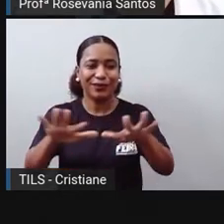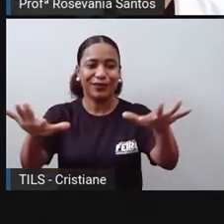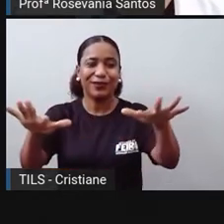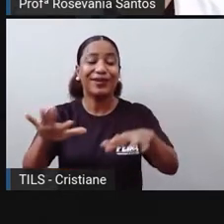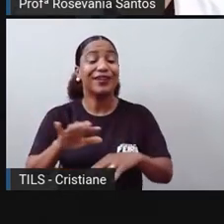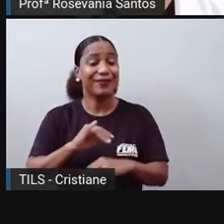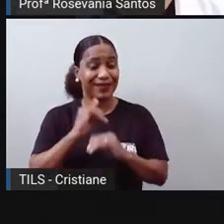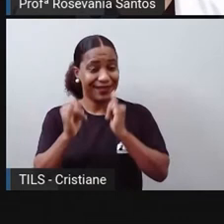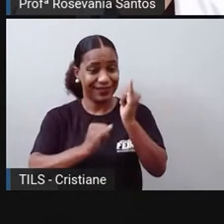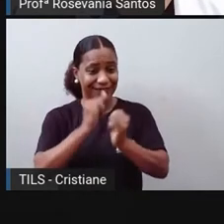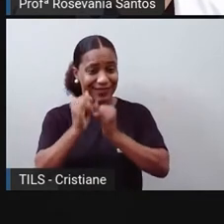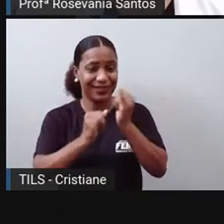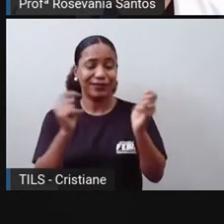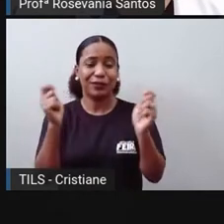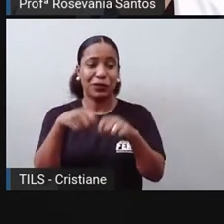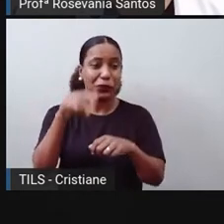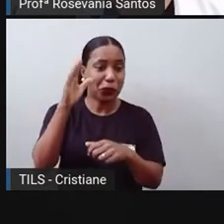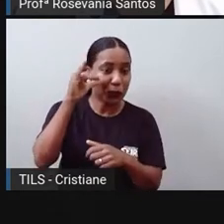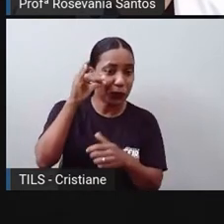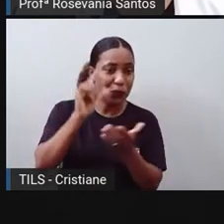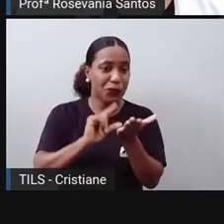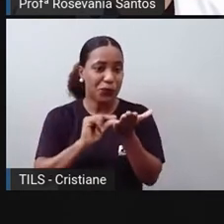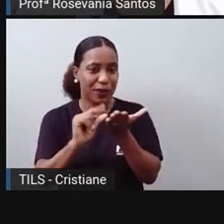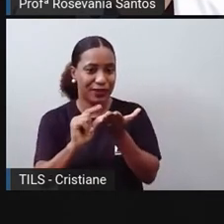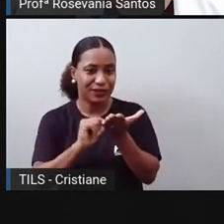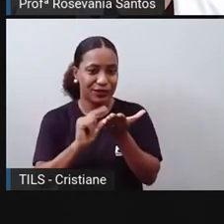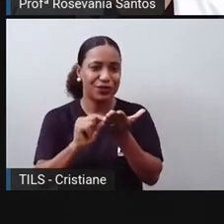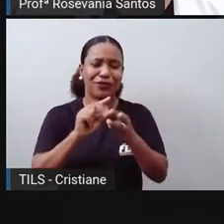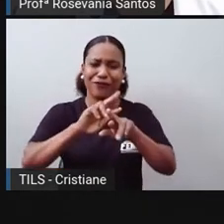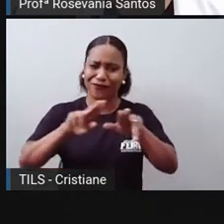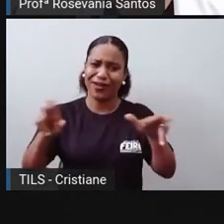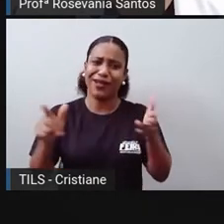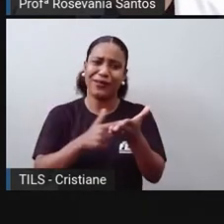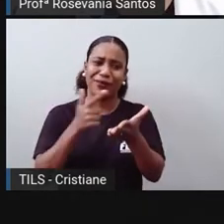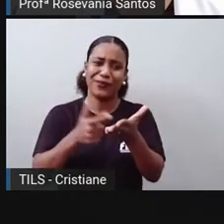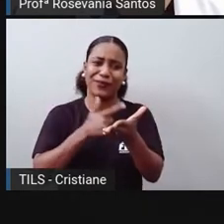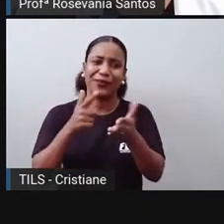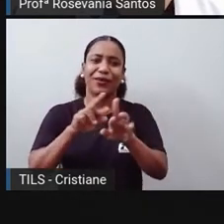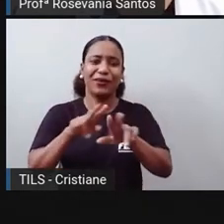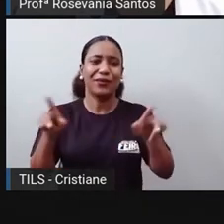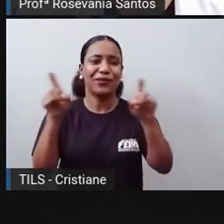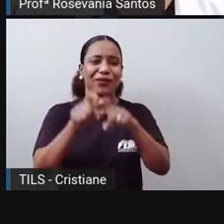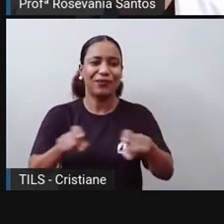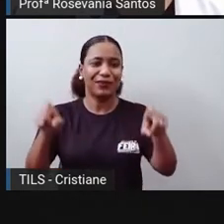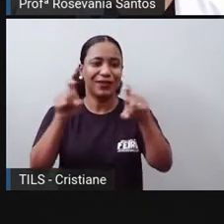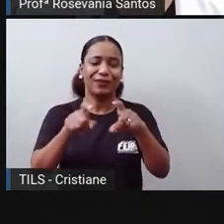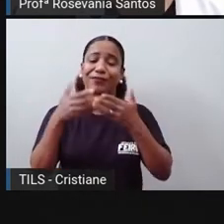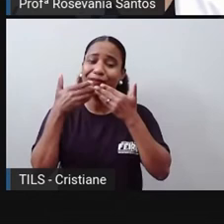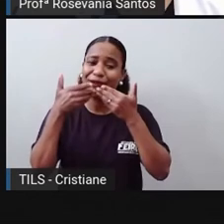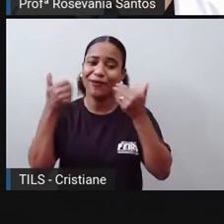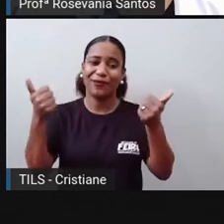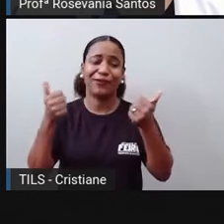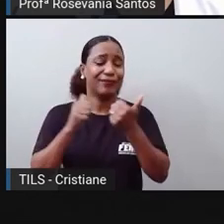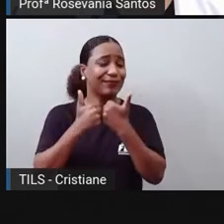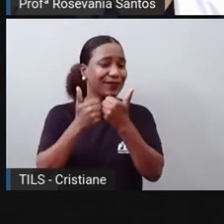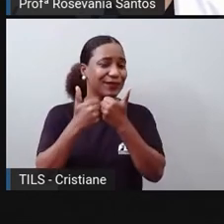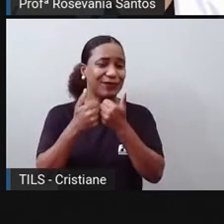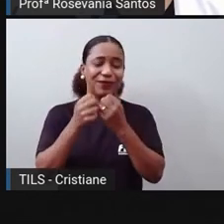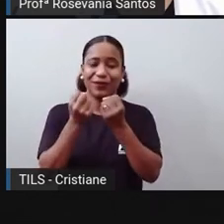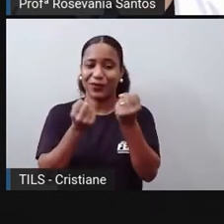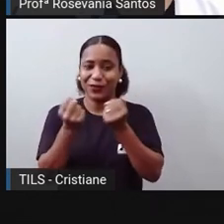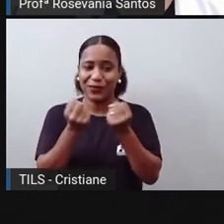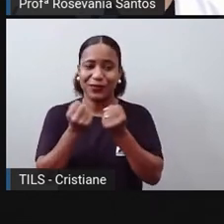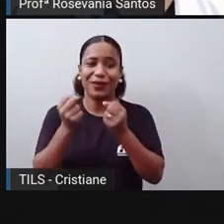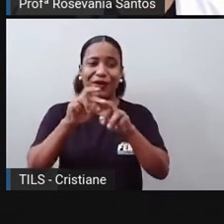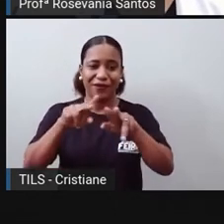a gente tem praticamente o mundo, né, no computador, nessas informações, melhorou o transporte, melhorou tudo aí, né, a